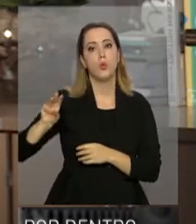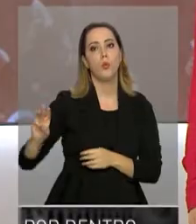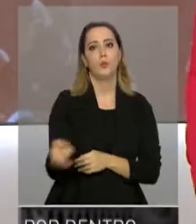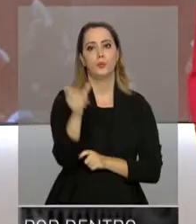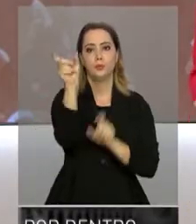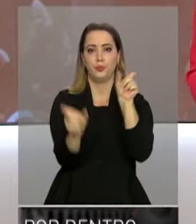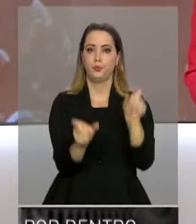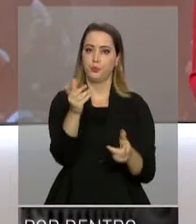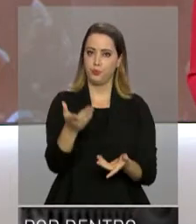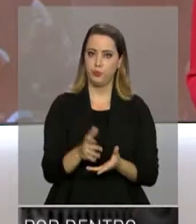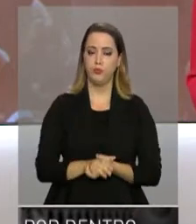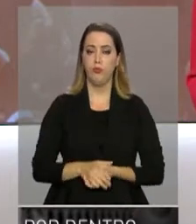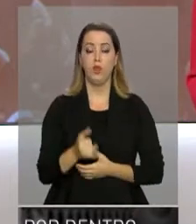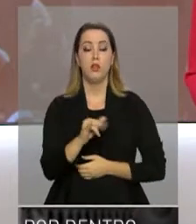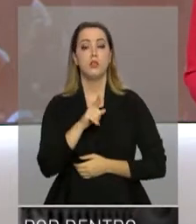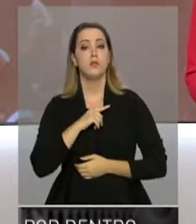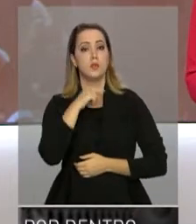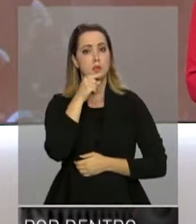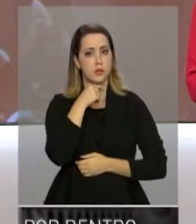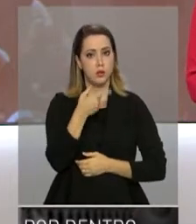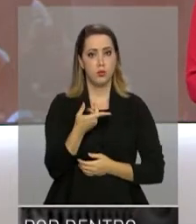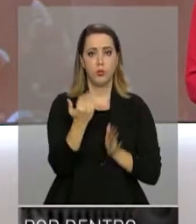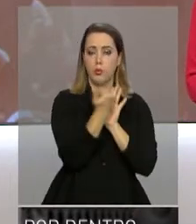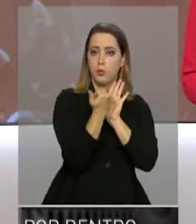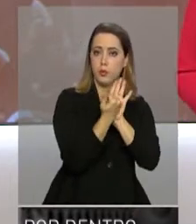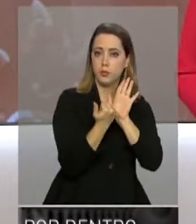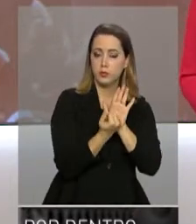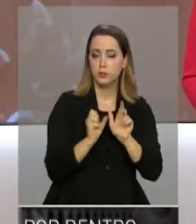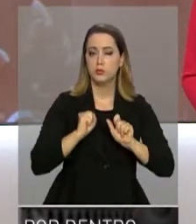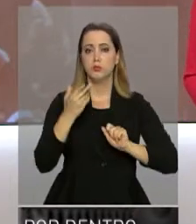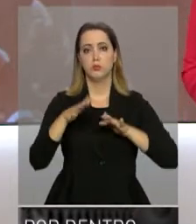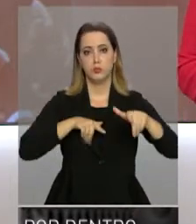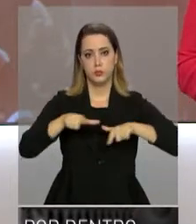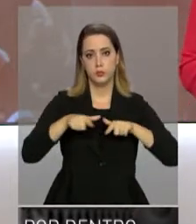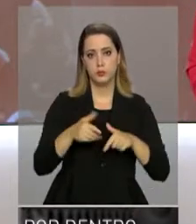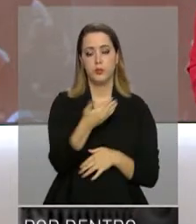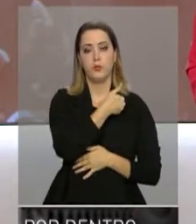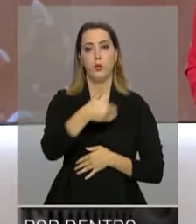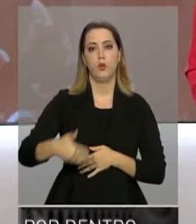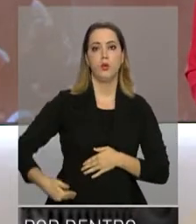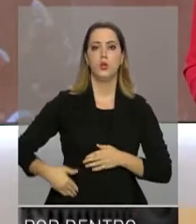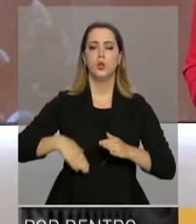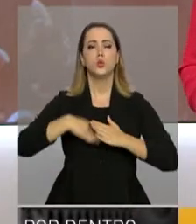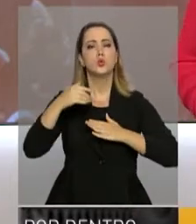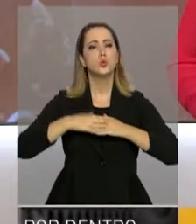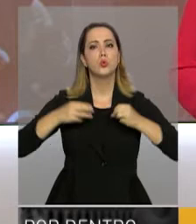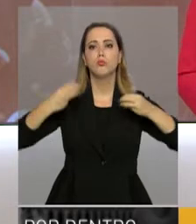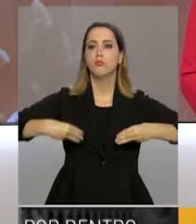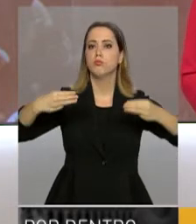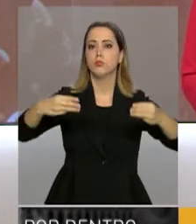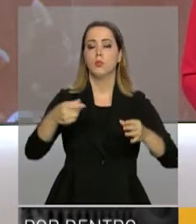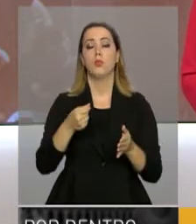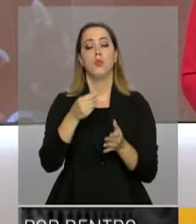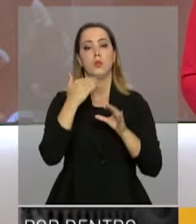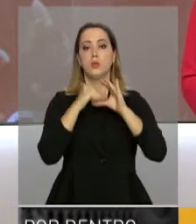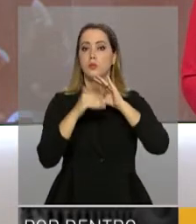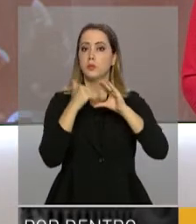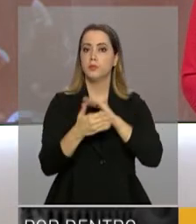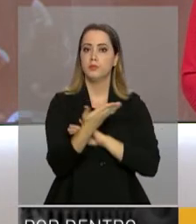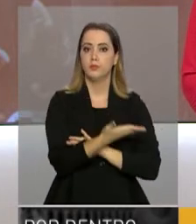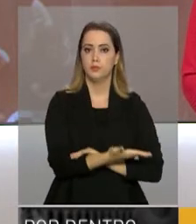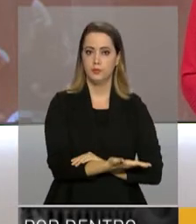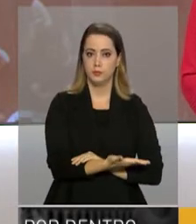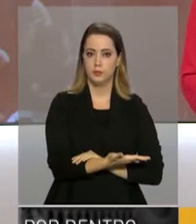nordestinos. Se você tem dúvidas sobre algum projeto ou ação do governo, de qualquer ministério, escreva para por dentro do